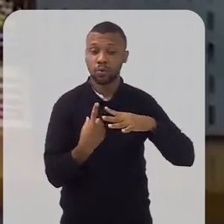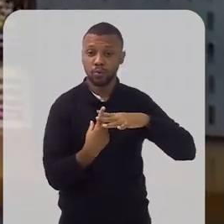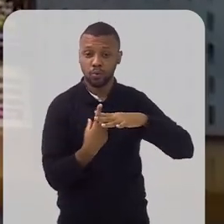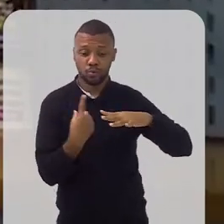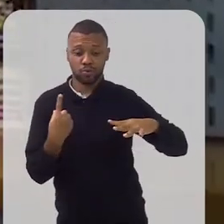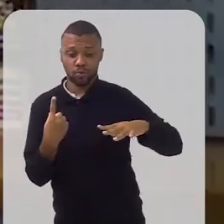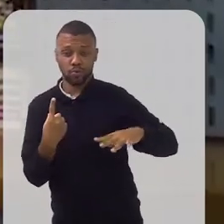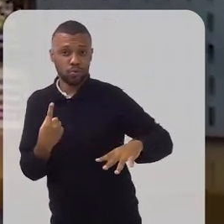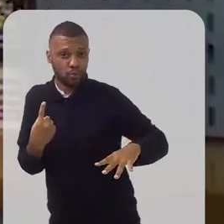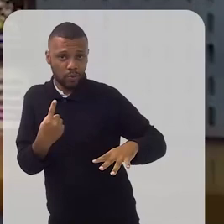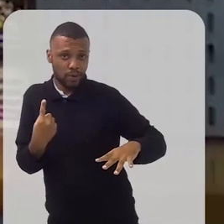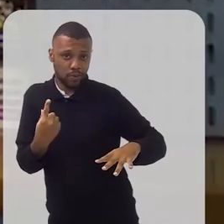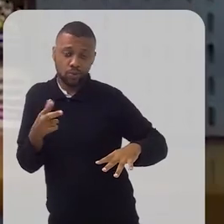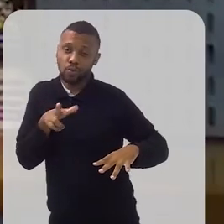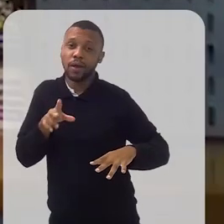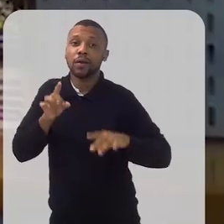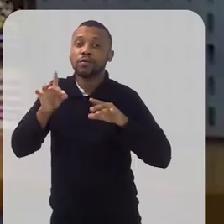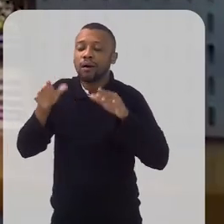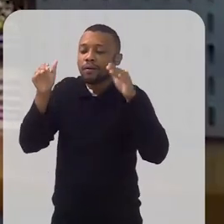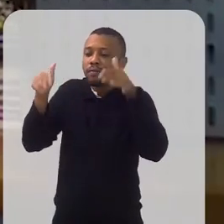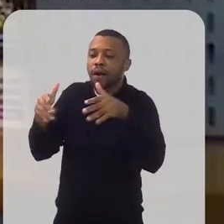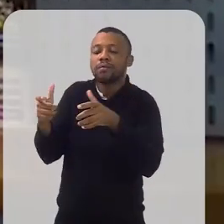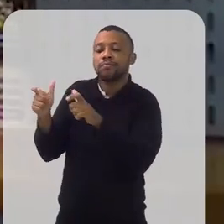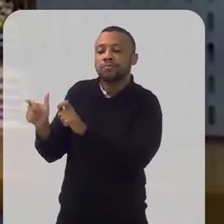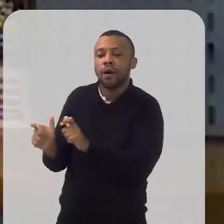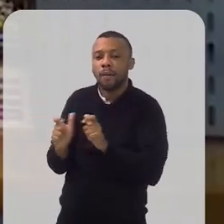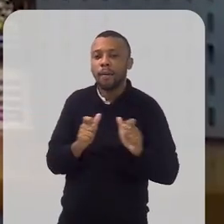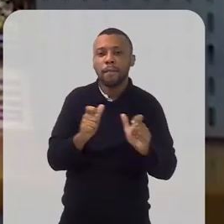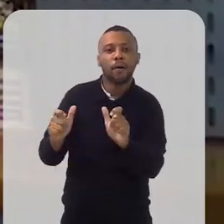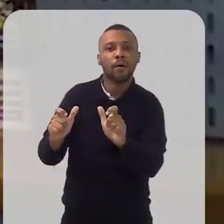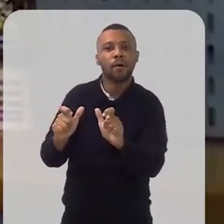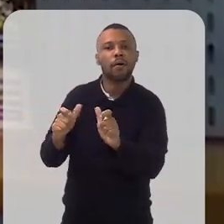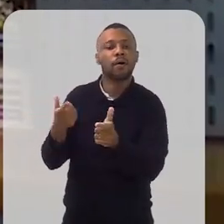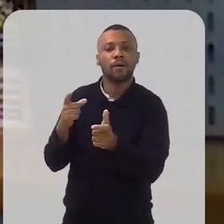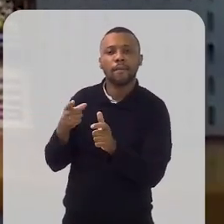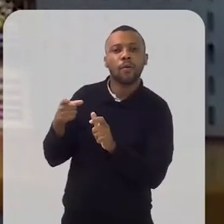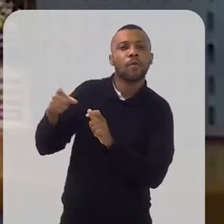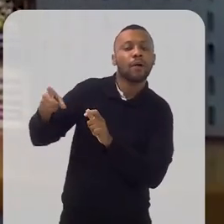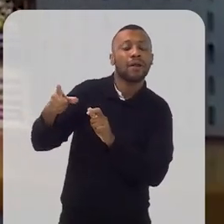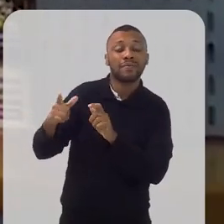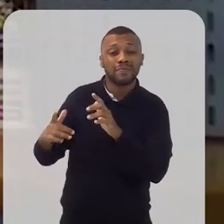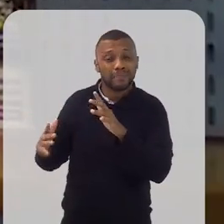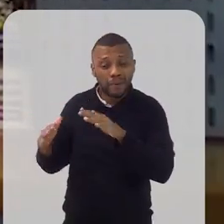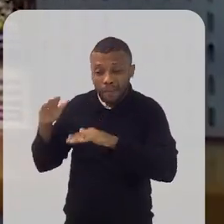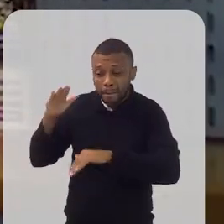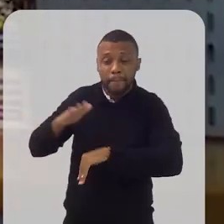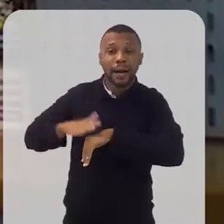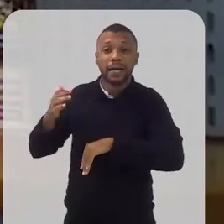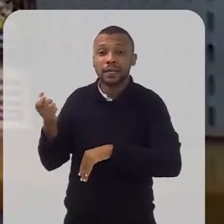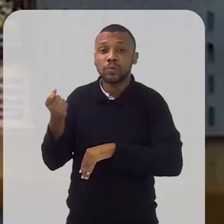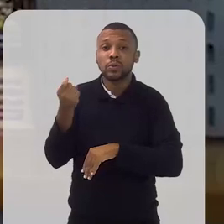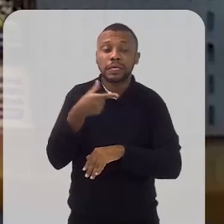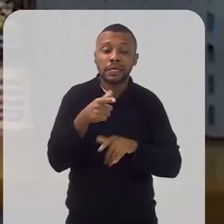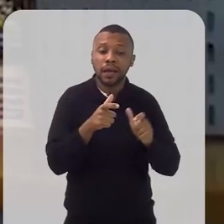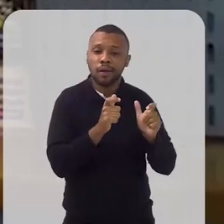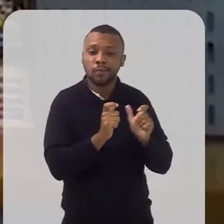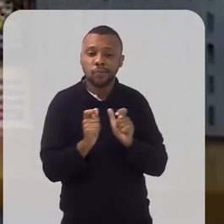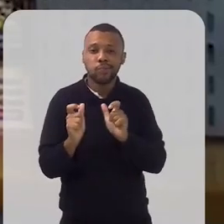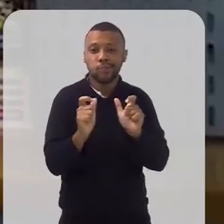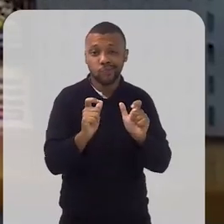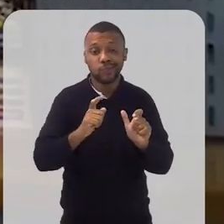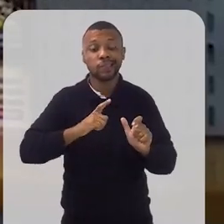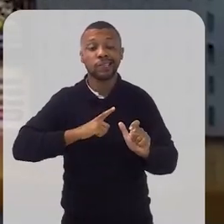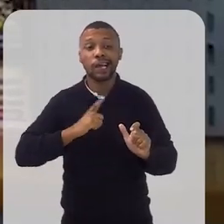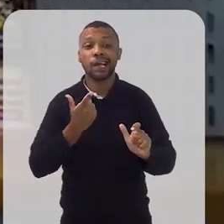geográfico. O isolamento dos quilombos que nós encontramos aqui no Rio de Janeiro é um pouco maior do que o geográfico, ele vai além do que o geográfico.